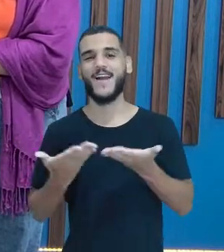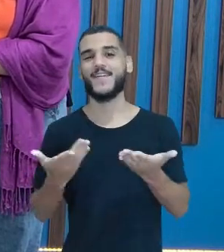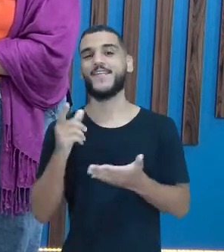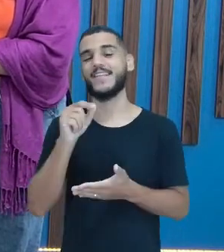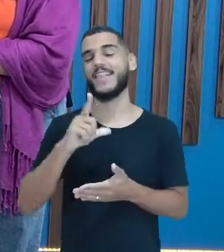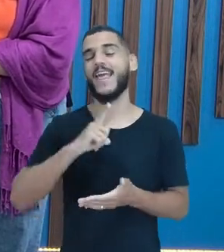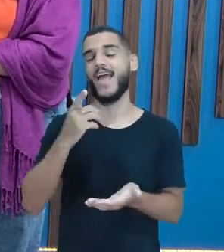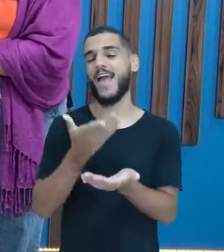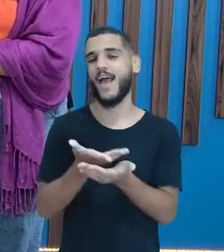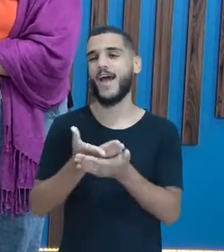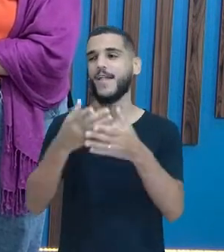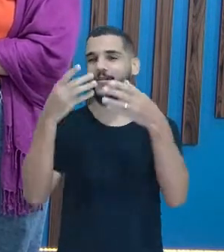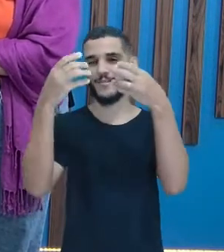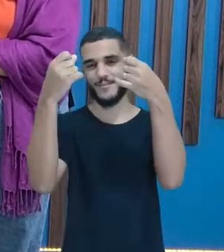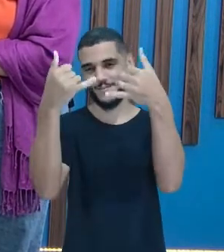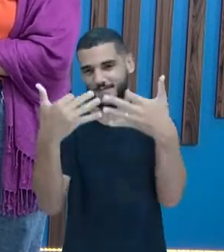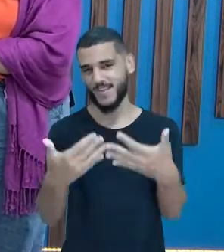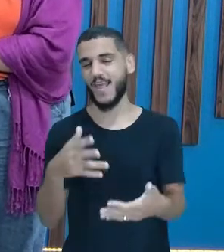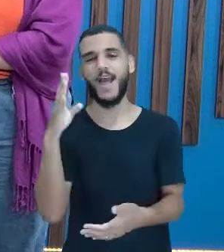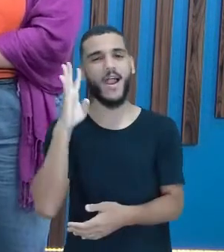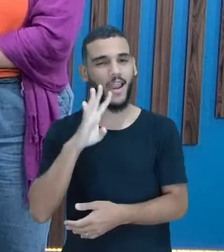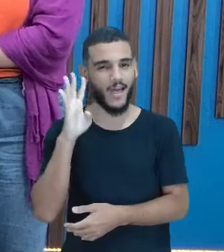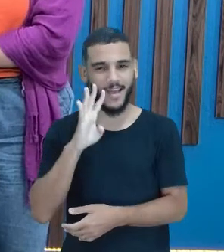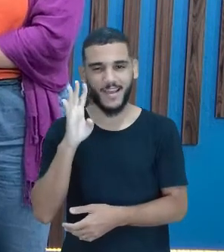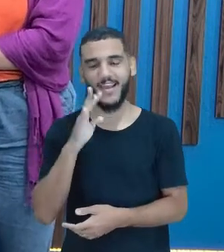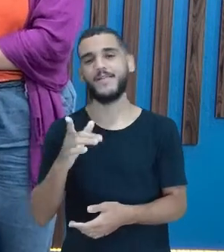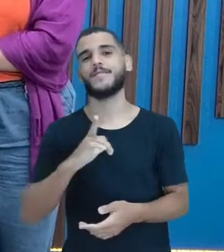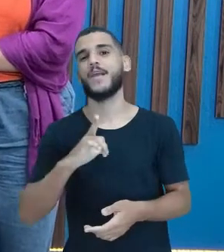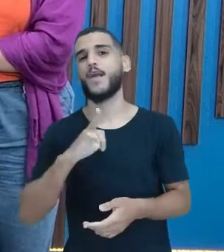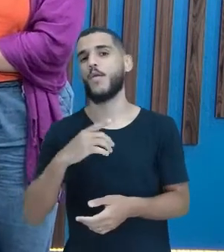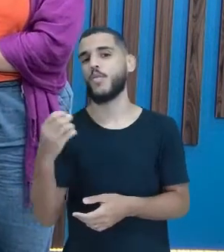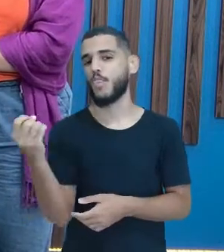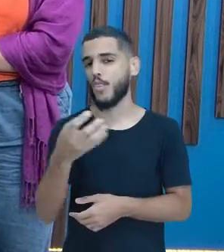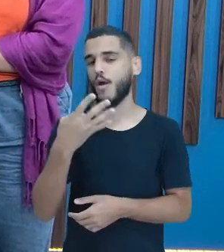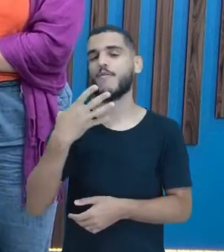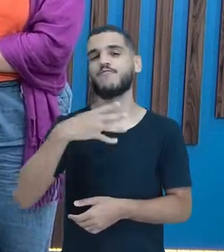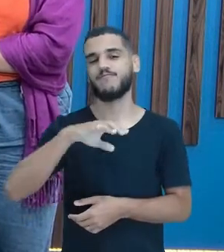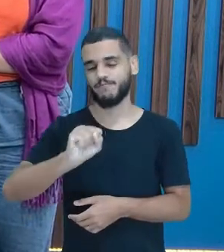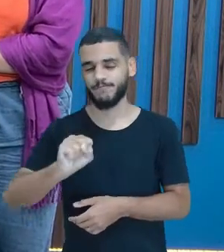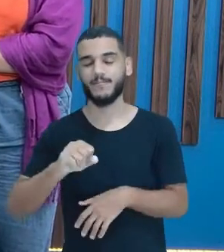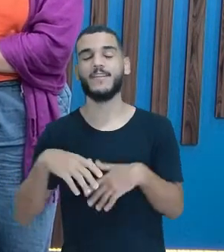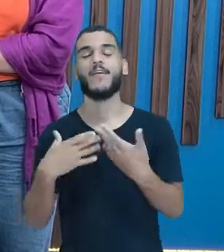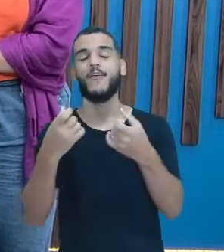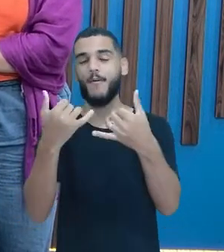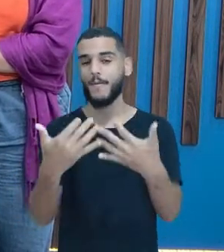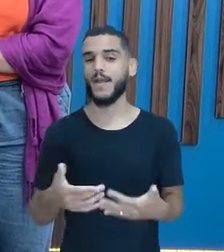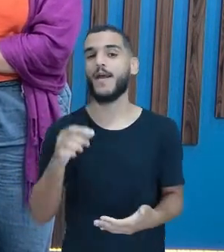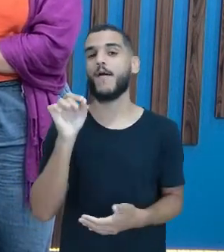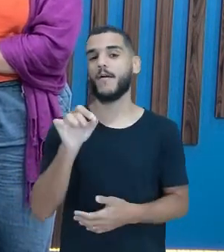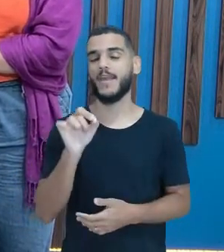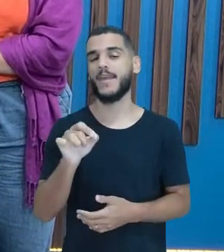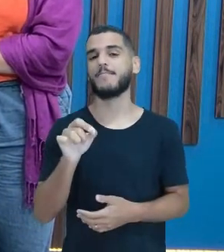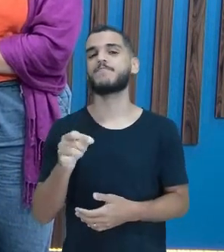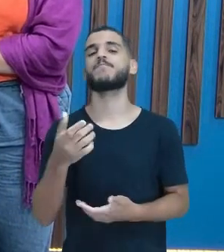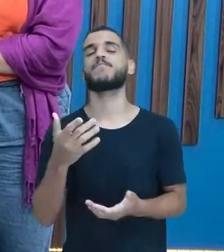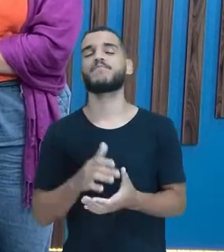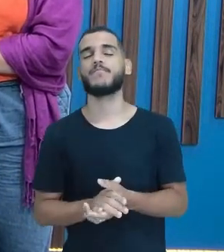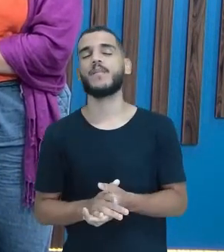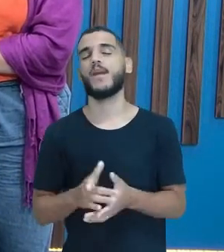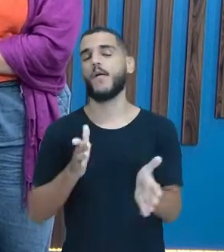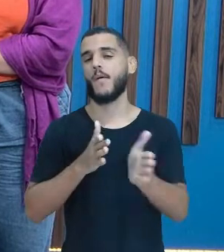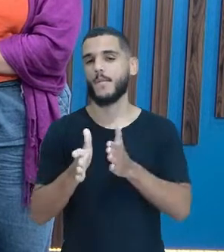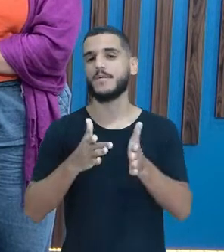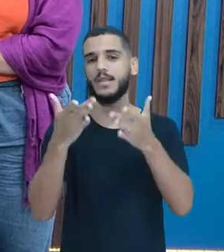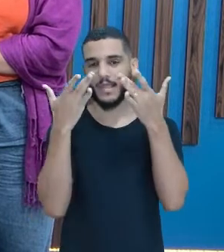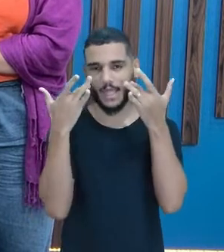com explicações muito legais nesse novo bimestre. A gente vai falar de teatro. Já começamos lá desde o módulo